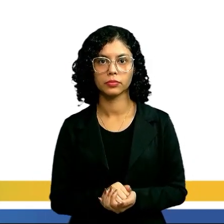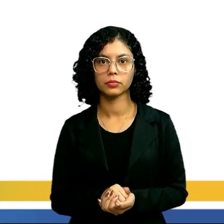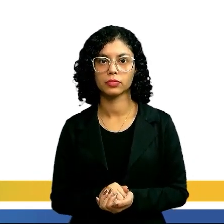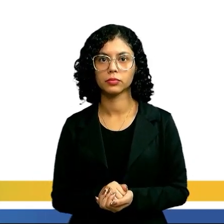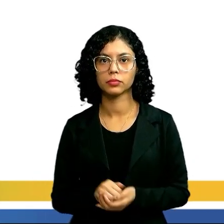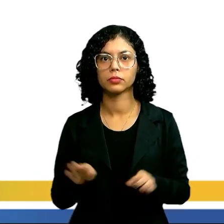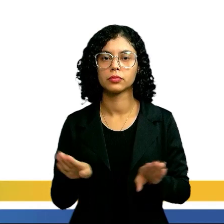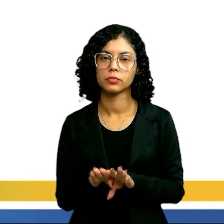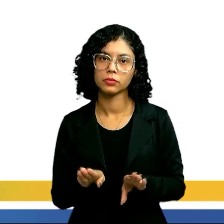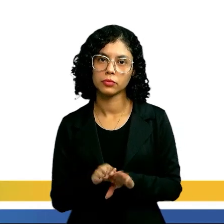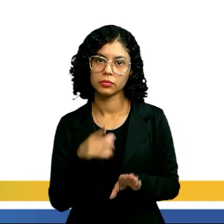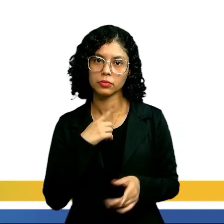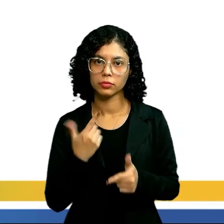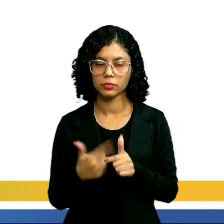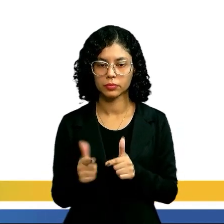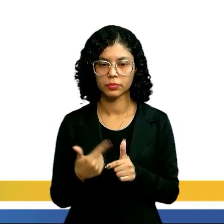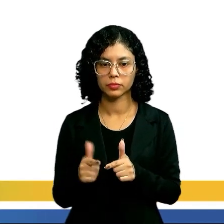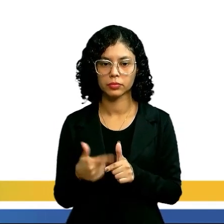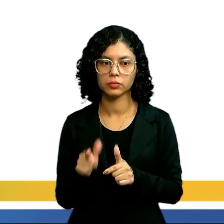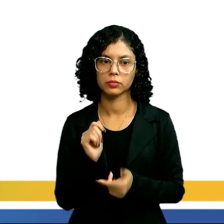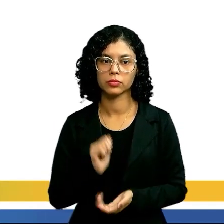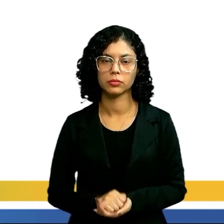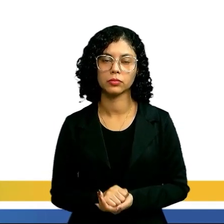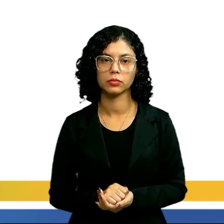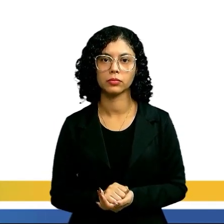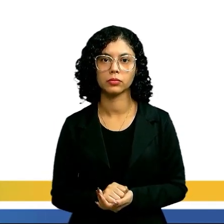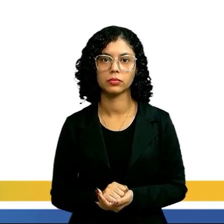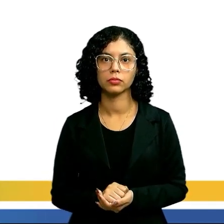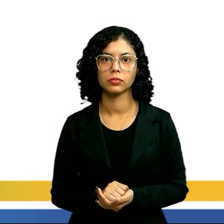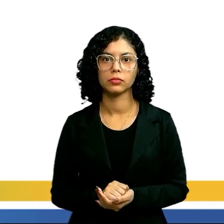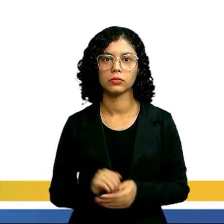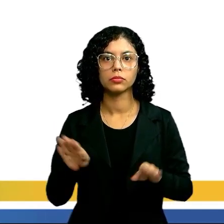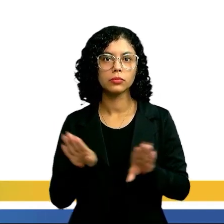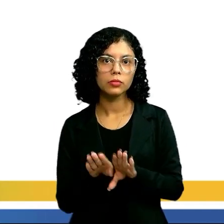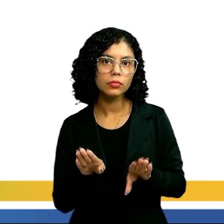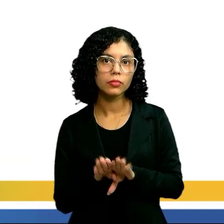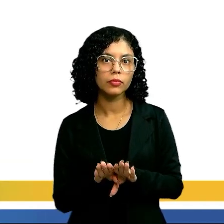que aí nós temos um problemas algébricos.